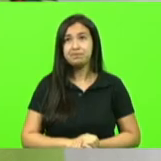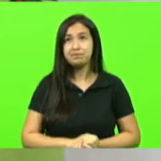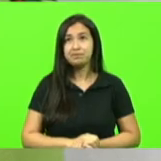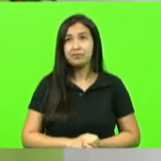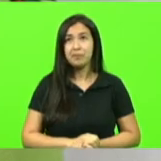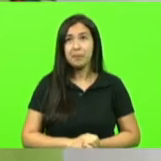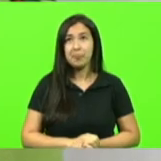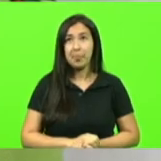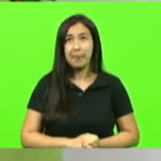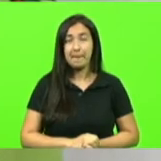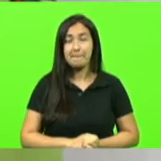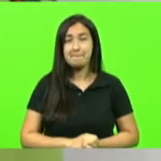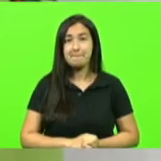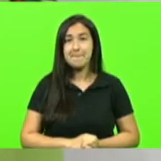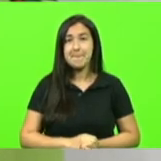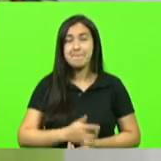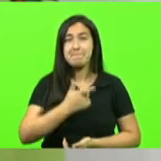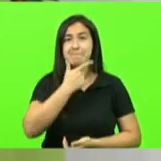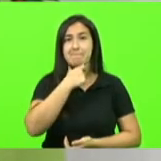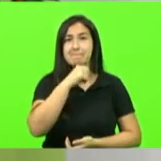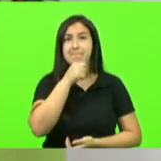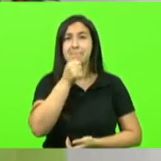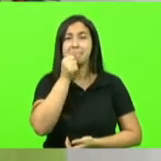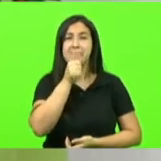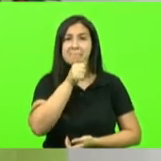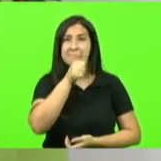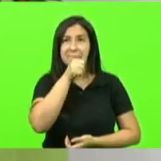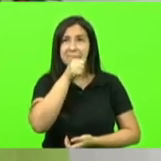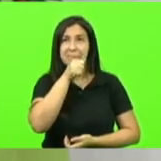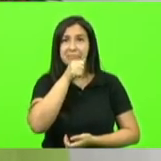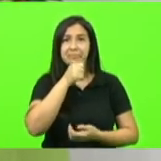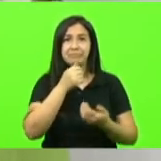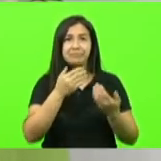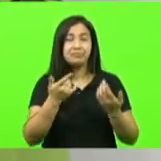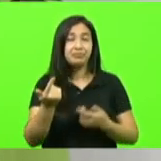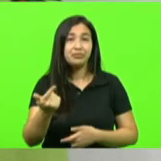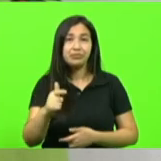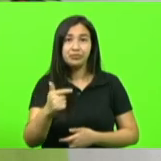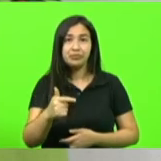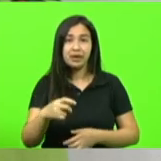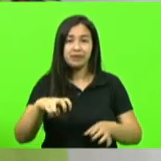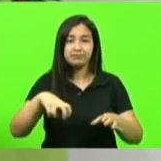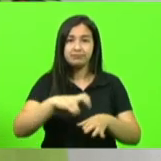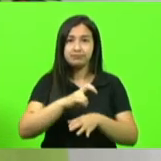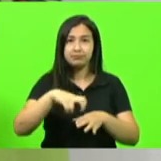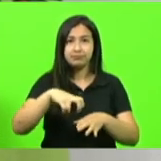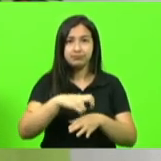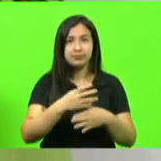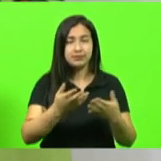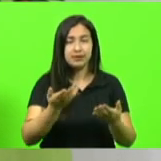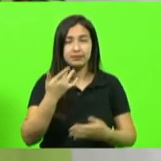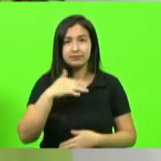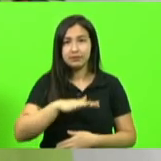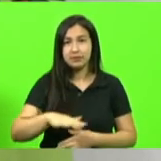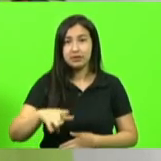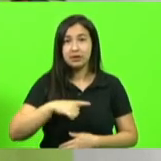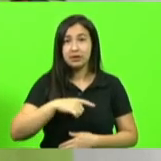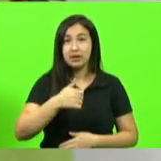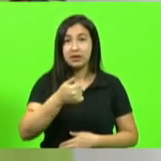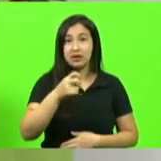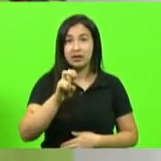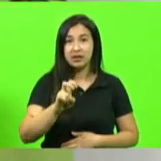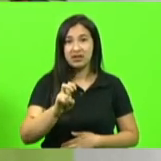os pais que não tem parque infantil nós temos 15 para ser